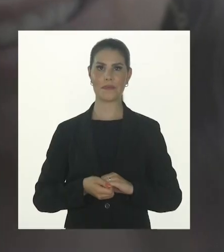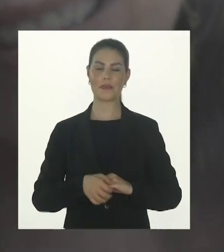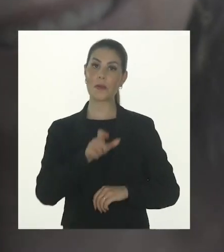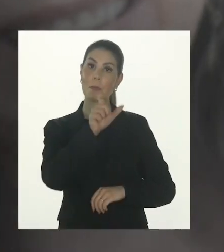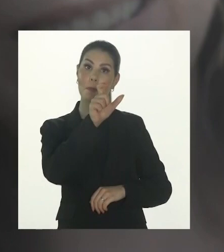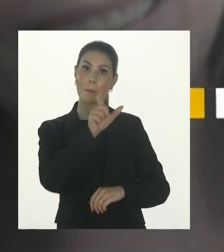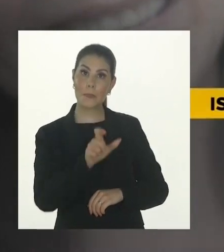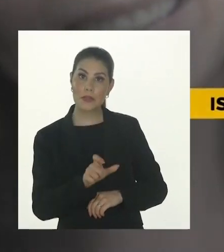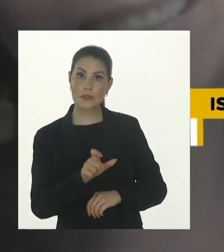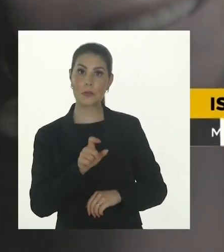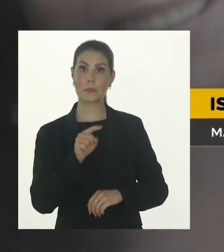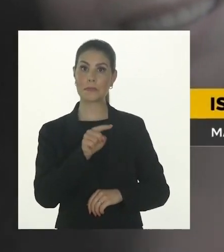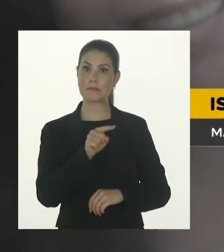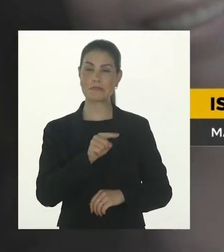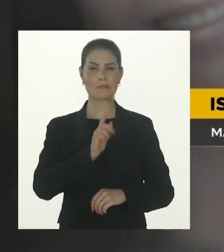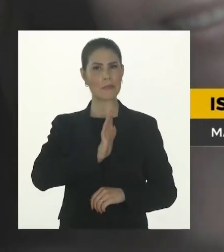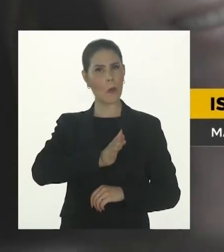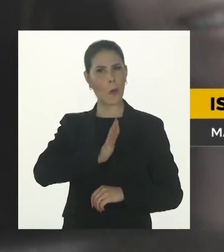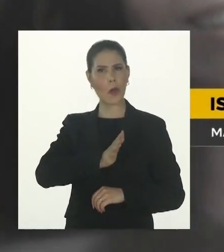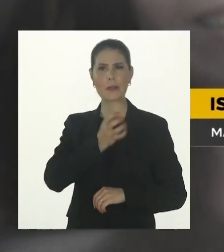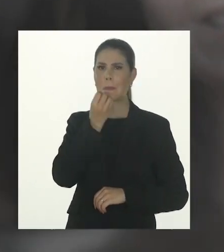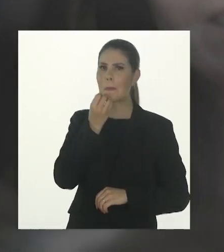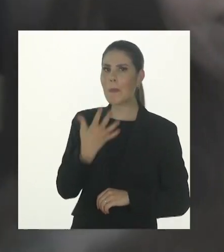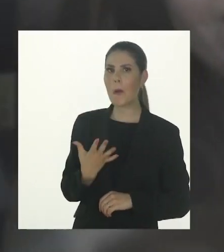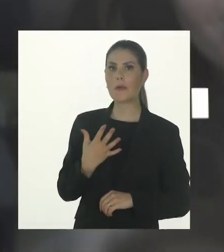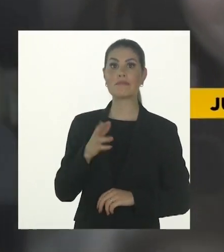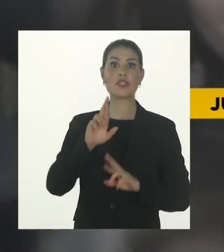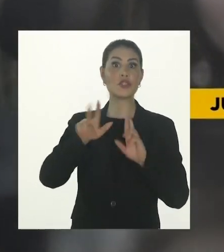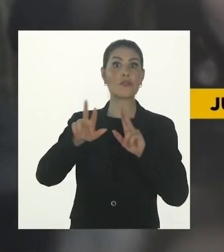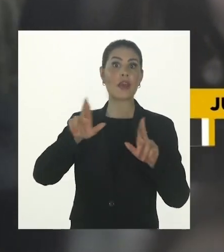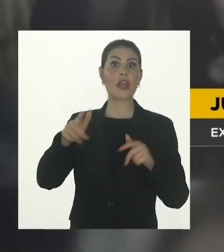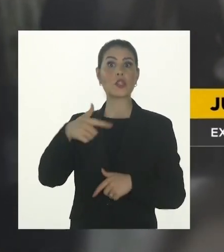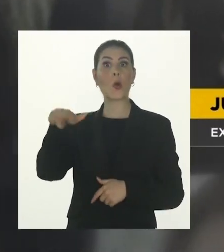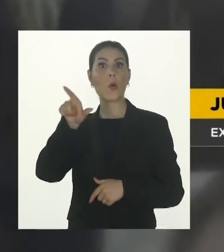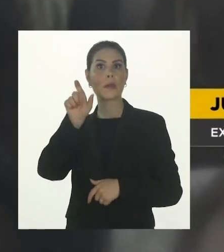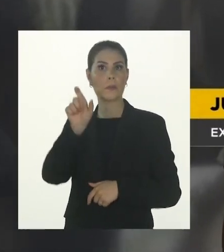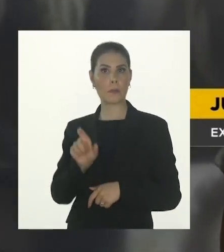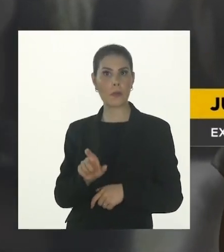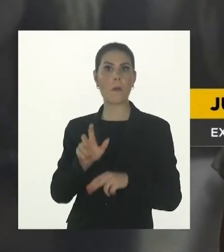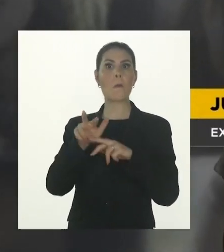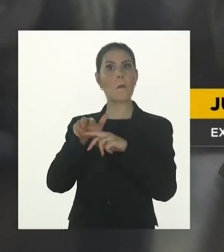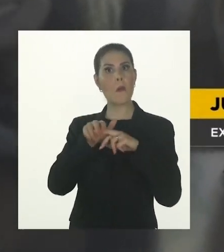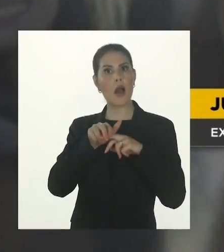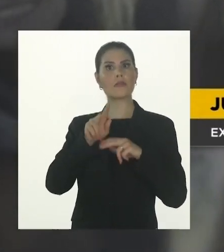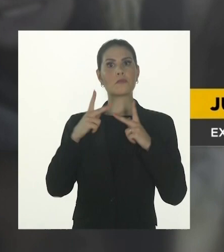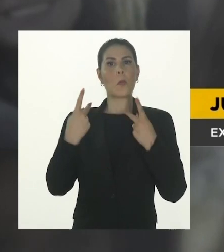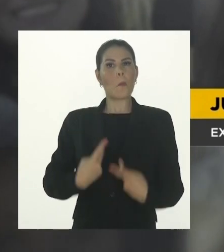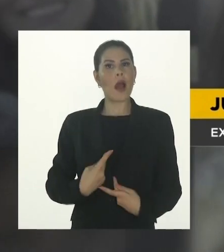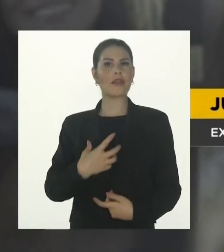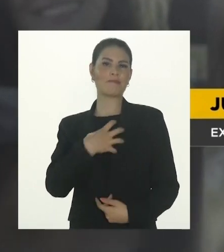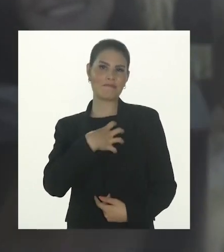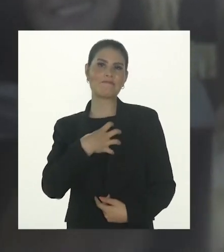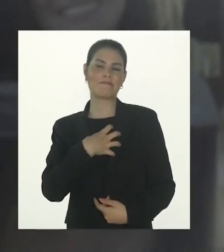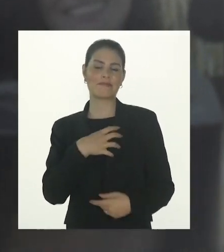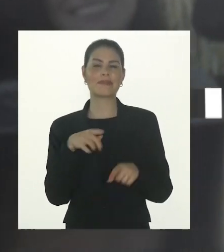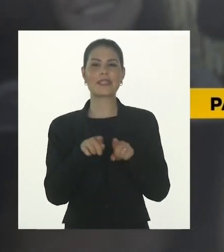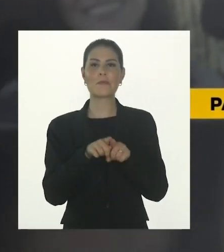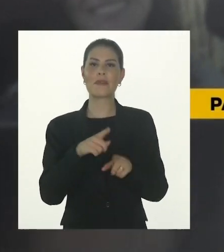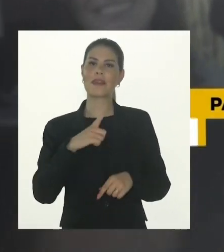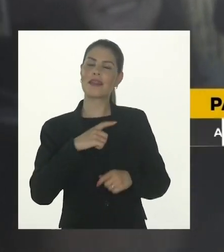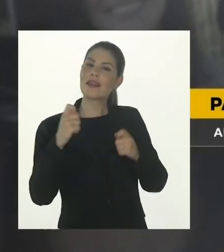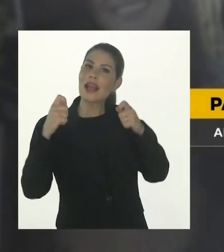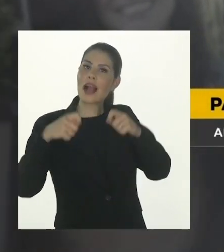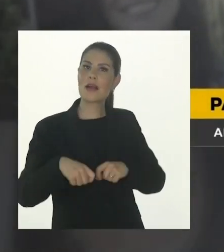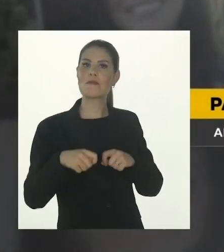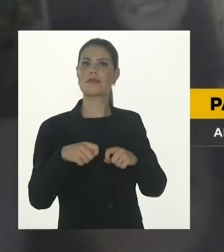Uma pessoa de coração muito bom. Se diferencia dos demais pelo ser humano que ele é. Ele tem essa